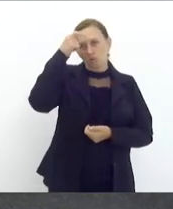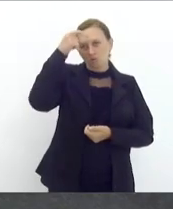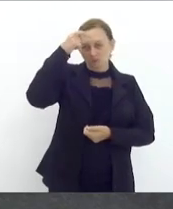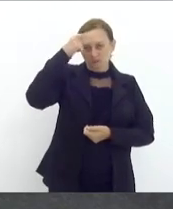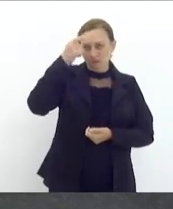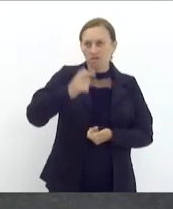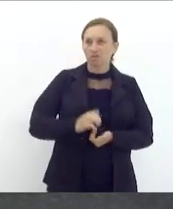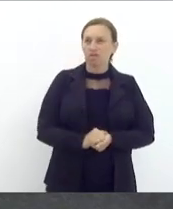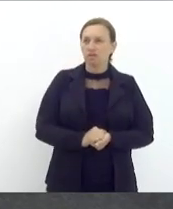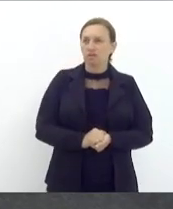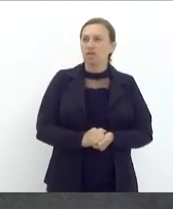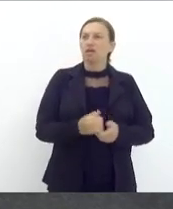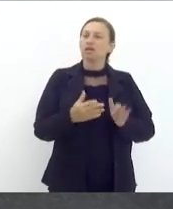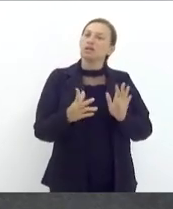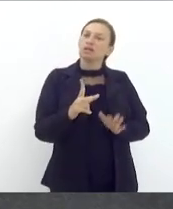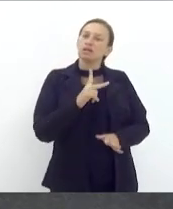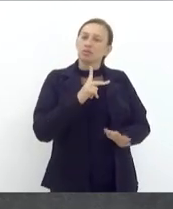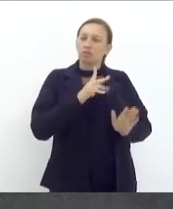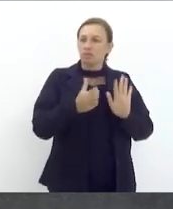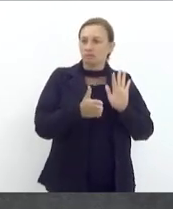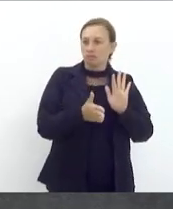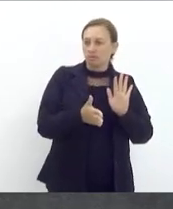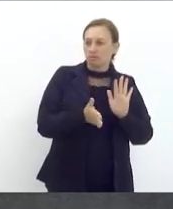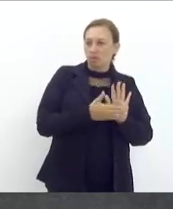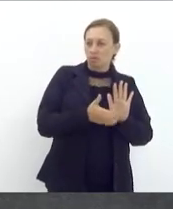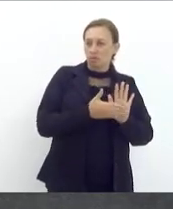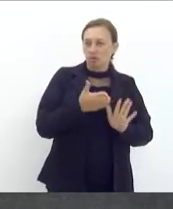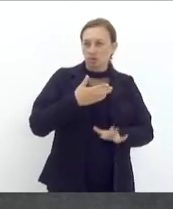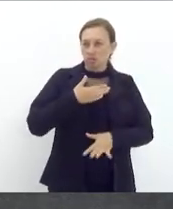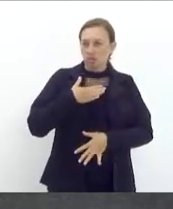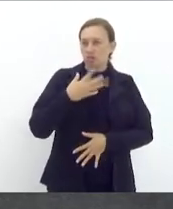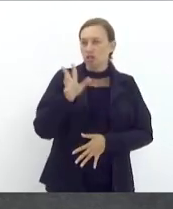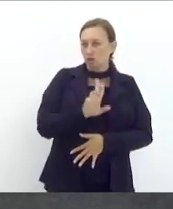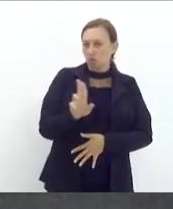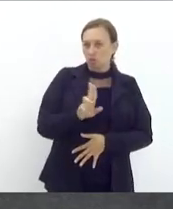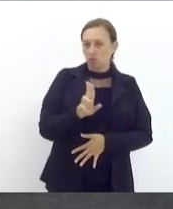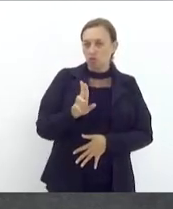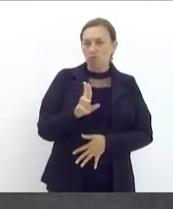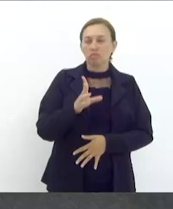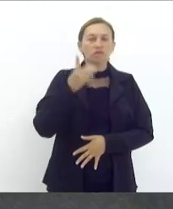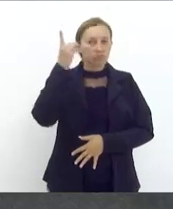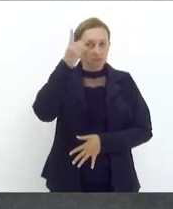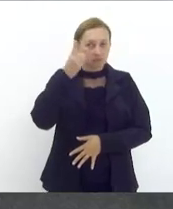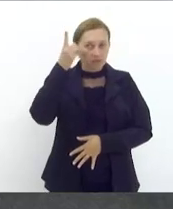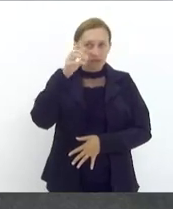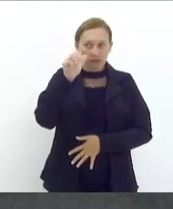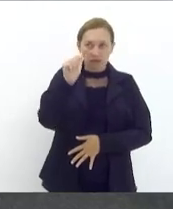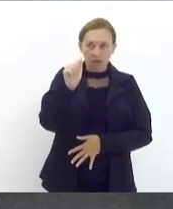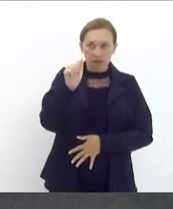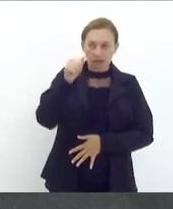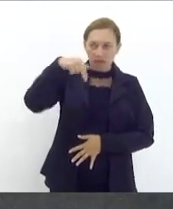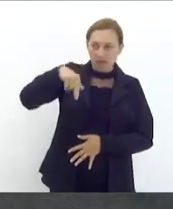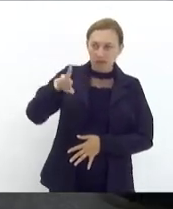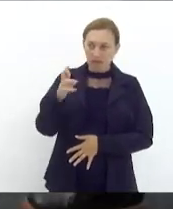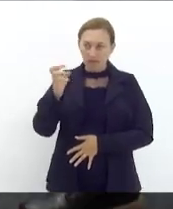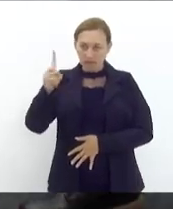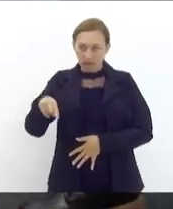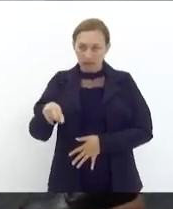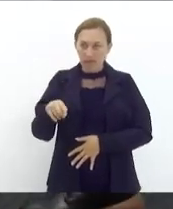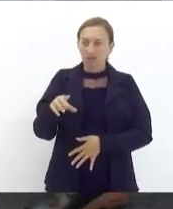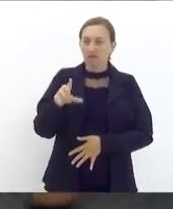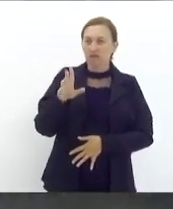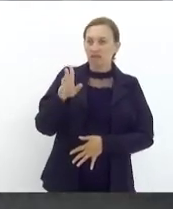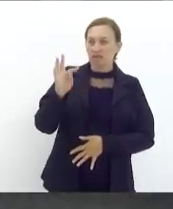de, nessa própria lei proposta por mim, dar o nome, por exemplo, deputado André Corrêa, da quadra em si